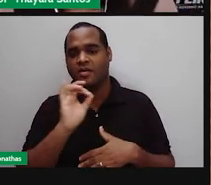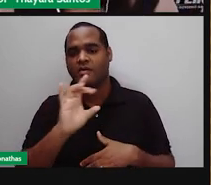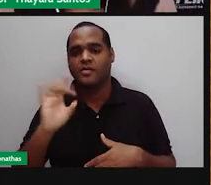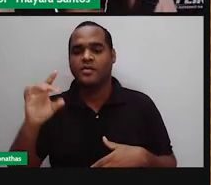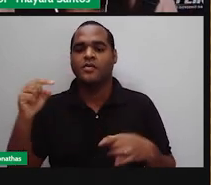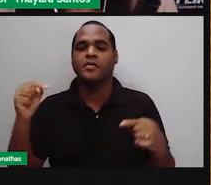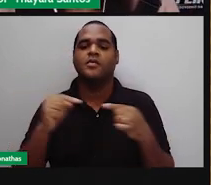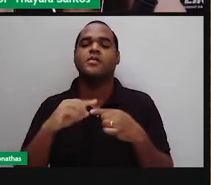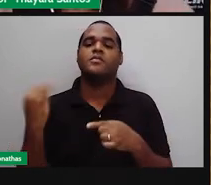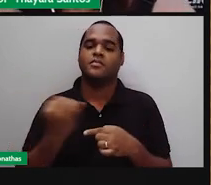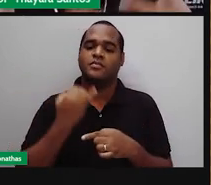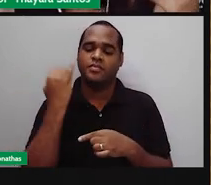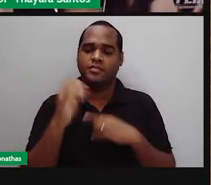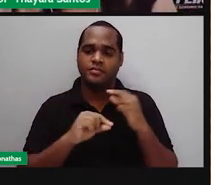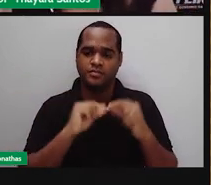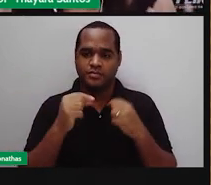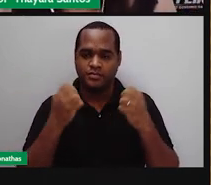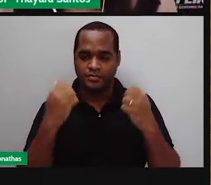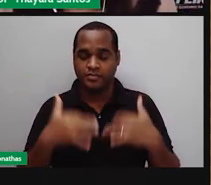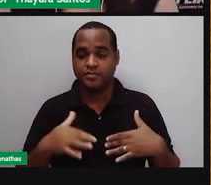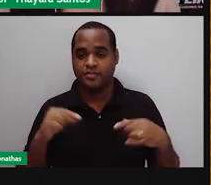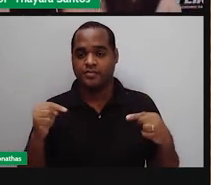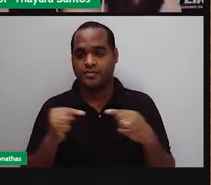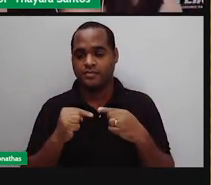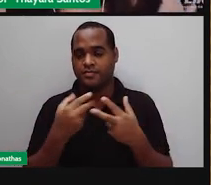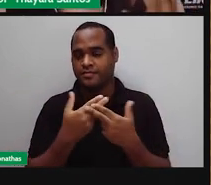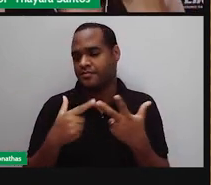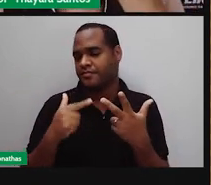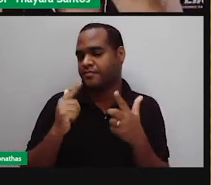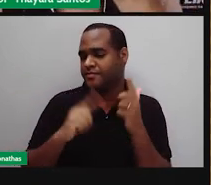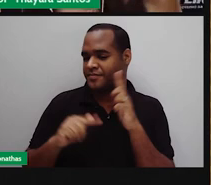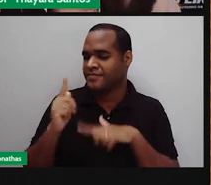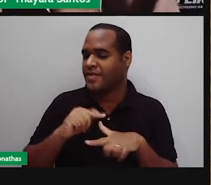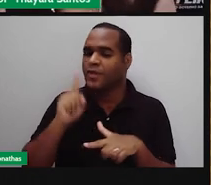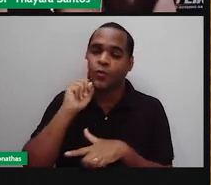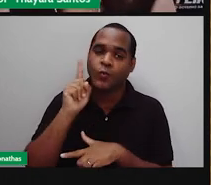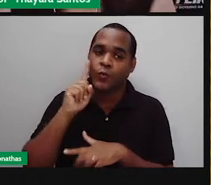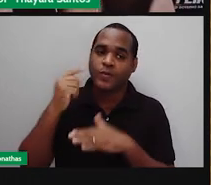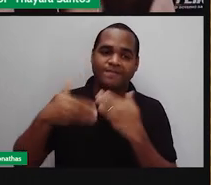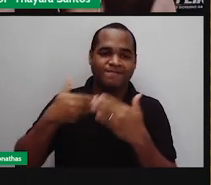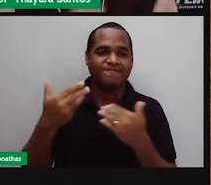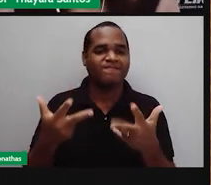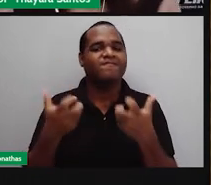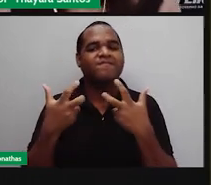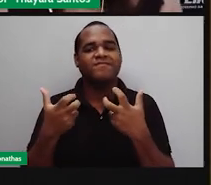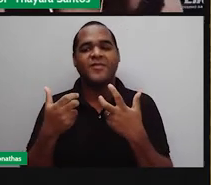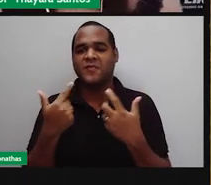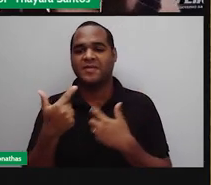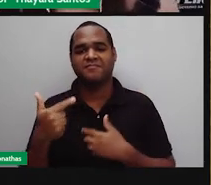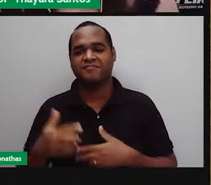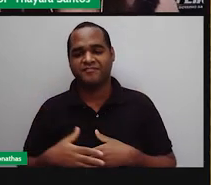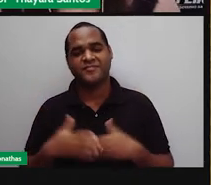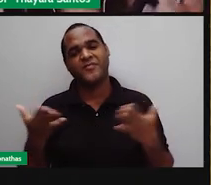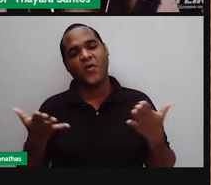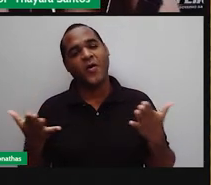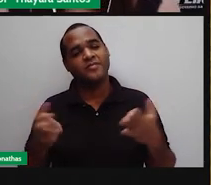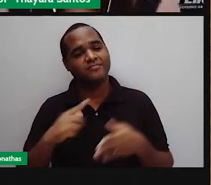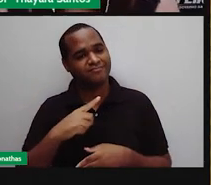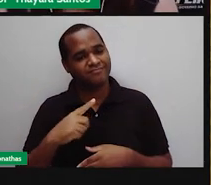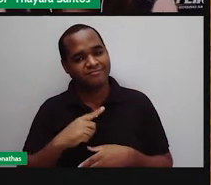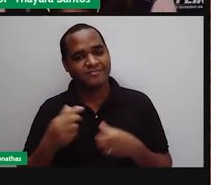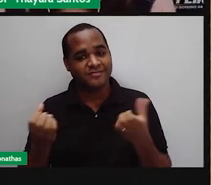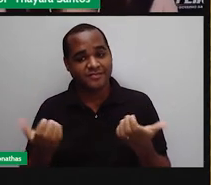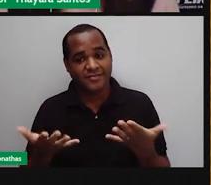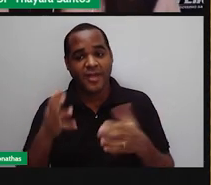interessantíssimo, né? Até porque são coisas ali que a gente tá fazendo no nosso dia a e muitas vezes nem percebe. E, por hoje,